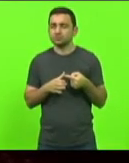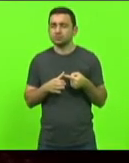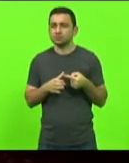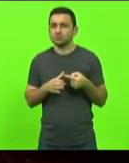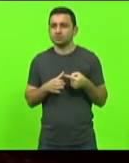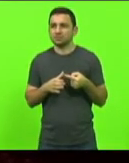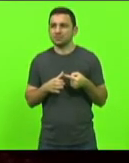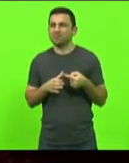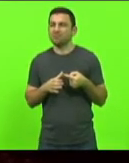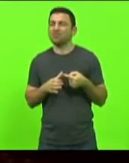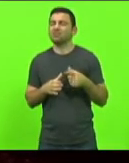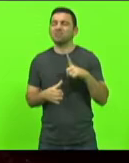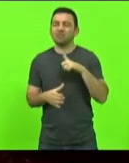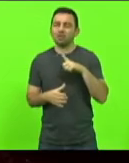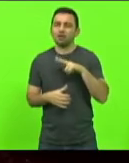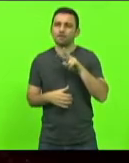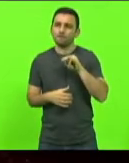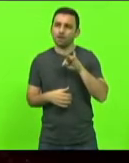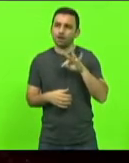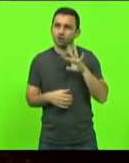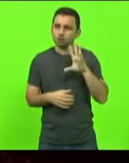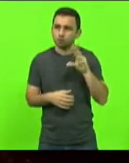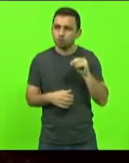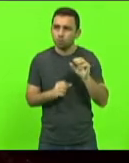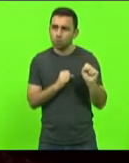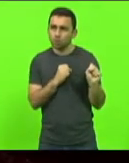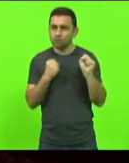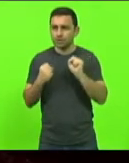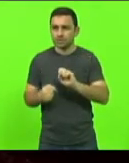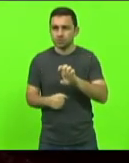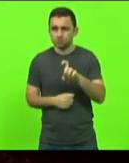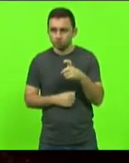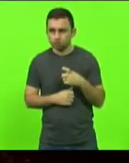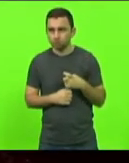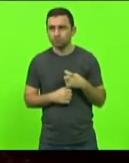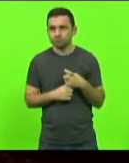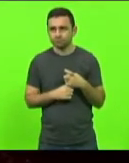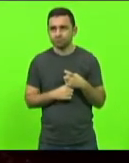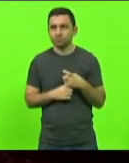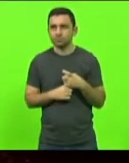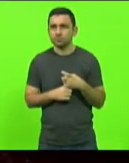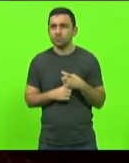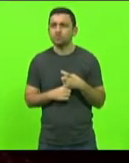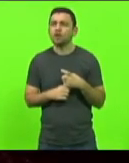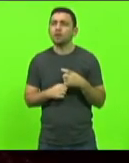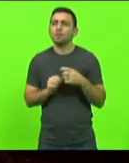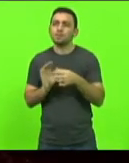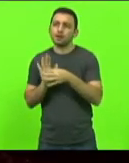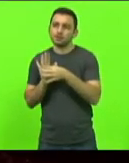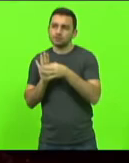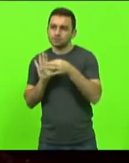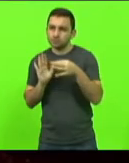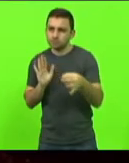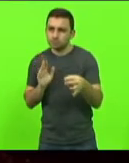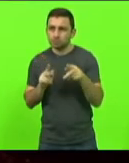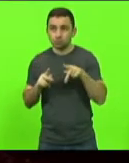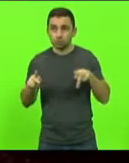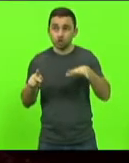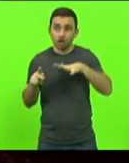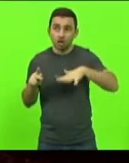recebeu o veto por parte do Poder Executivo com base no parecer da Procuradoria Geral do Estado,